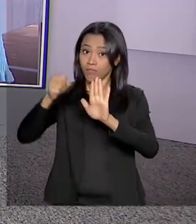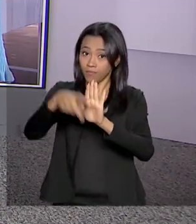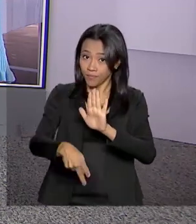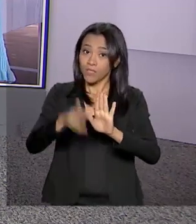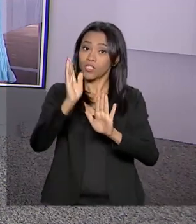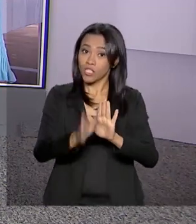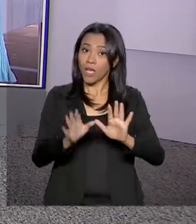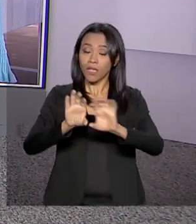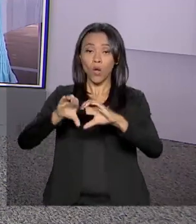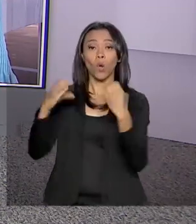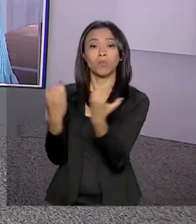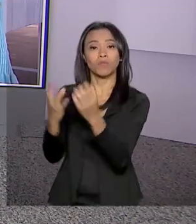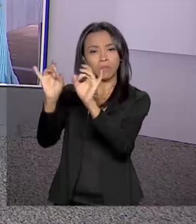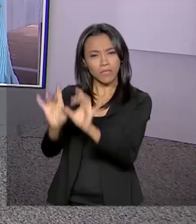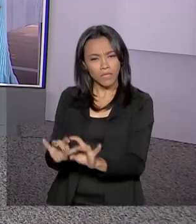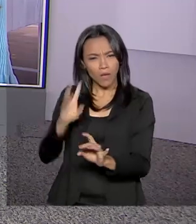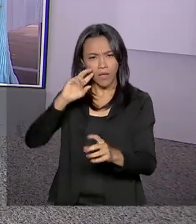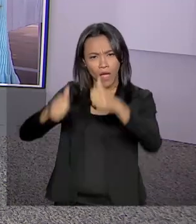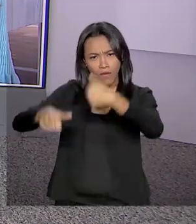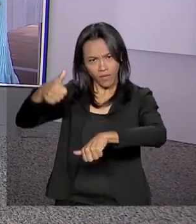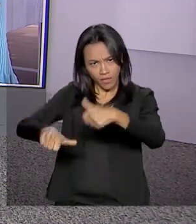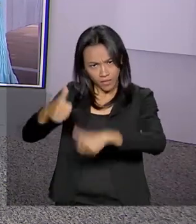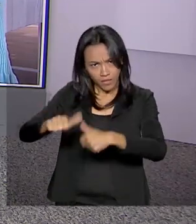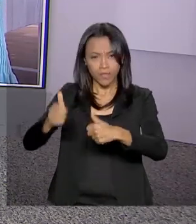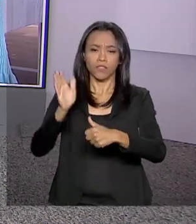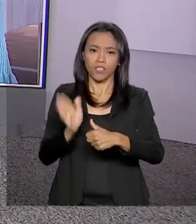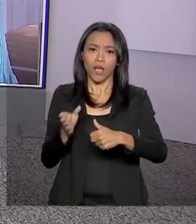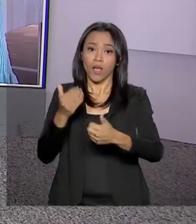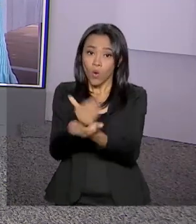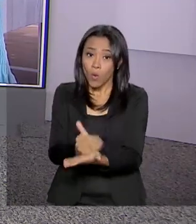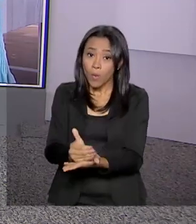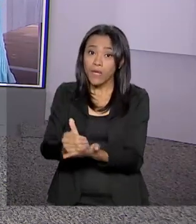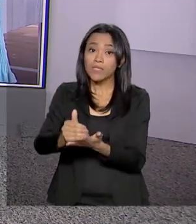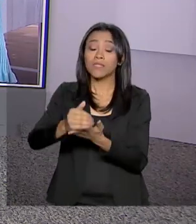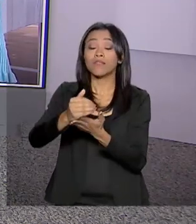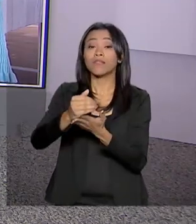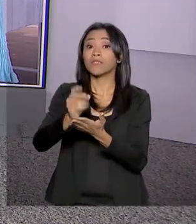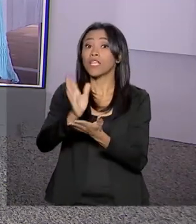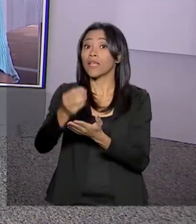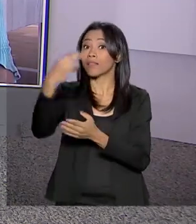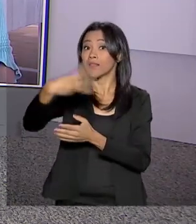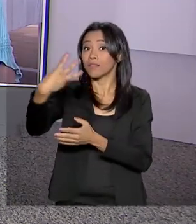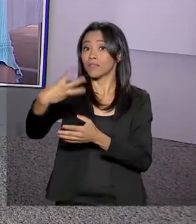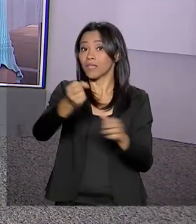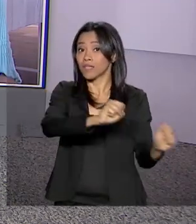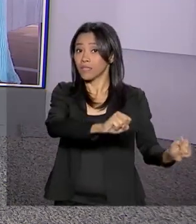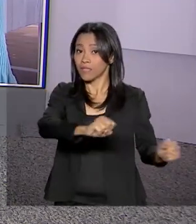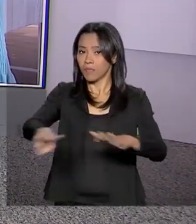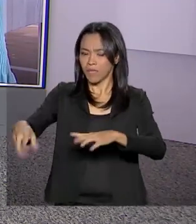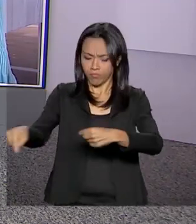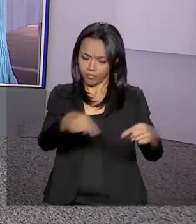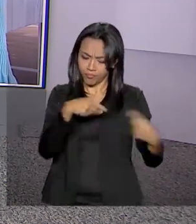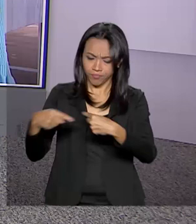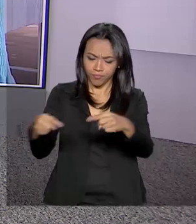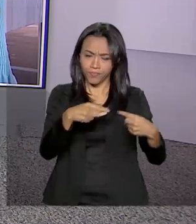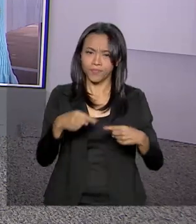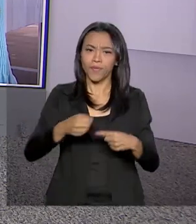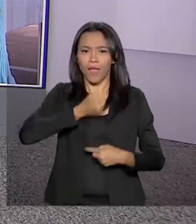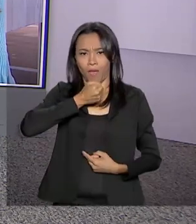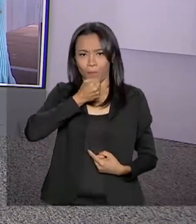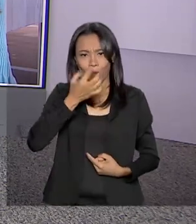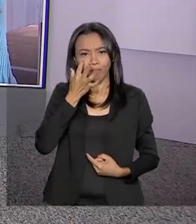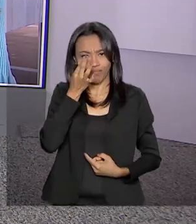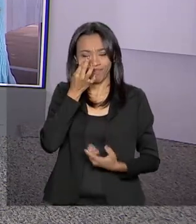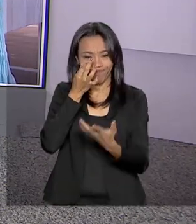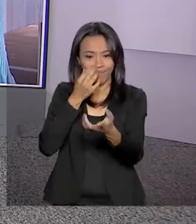Câmara, que analisa a proposta enviada pelo governo, os trabalhos entram na terceira semana de debates. A repórter Selma Dias acompanha e traz agora